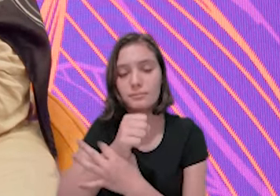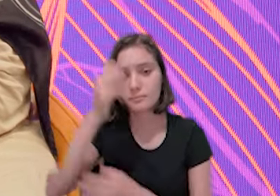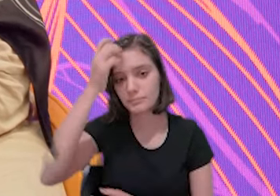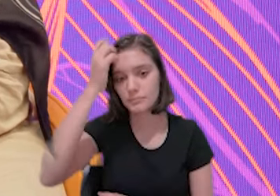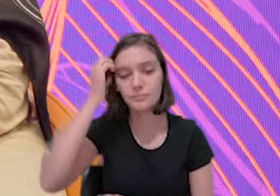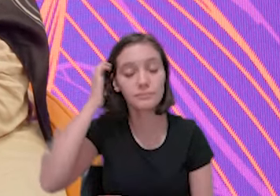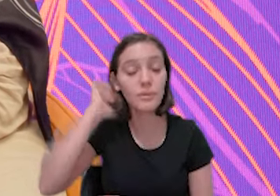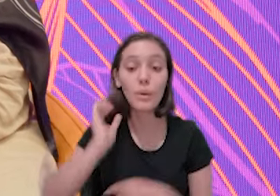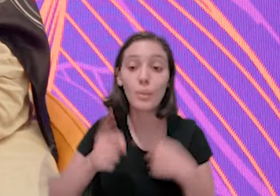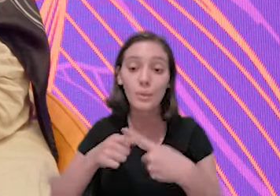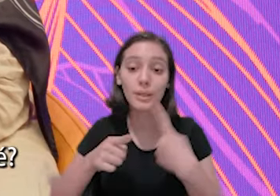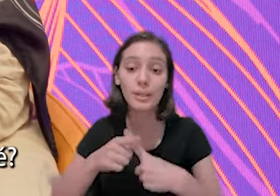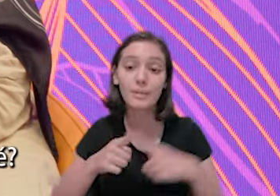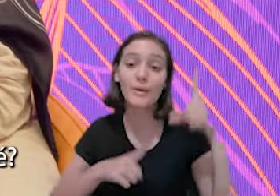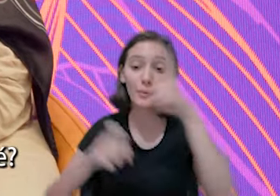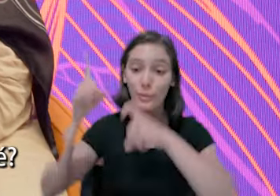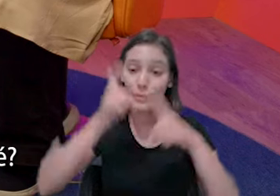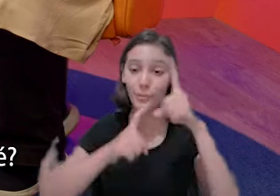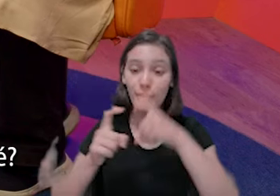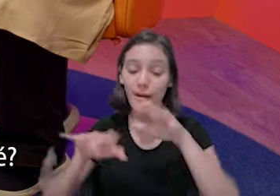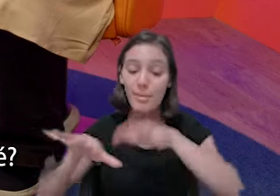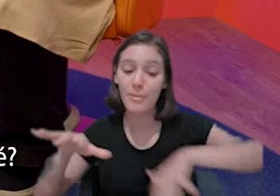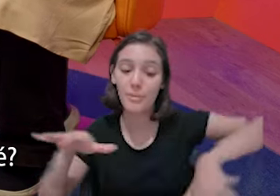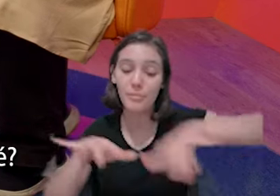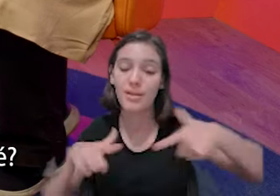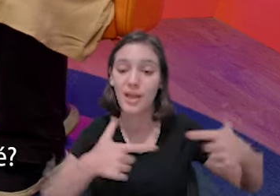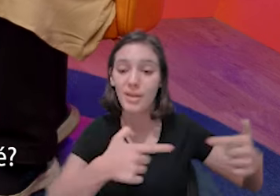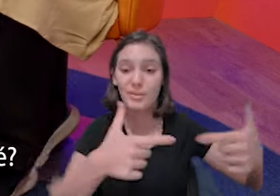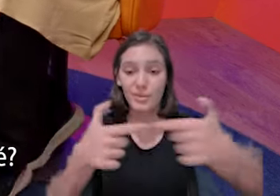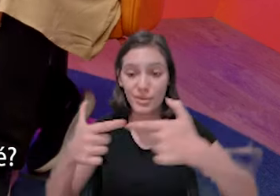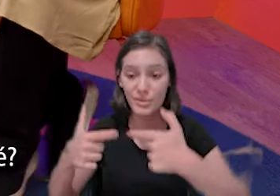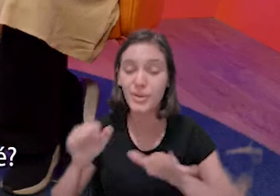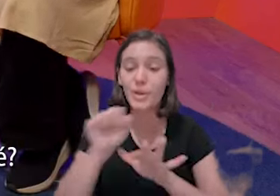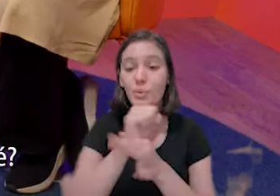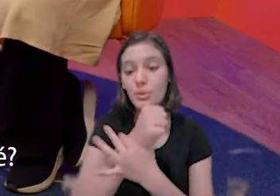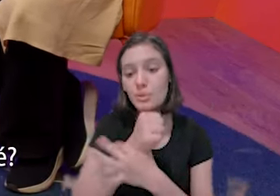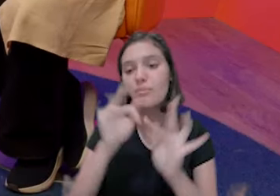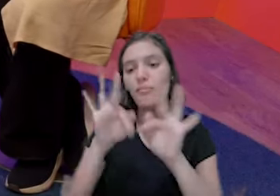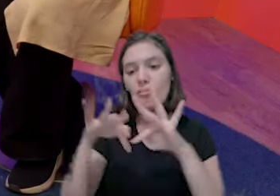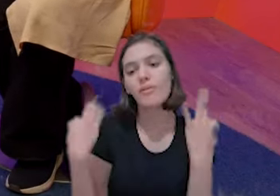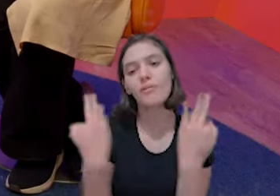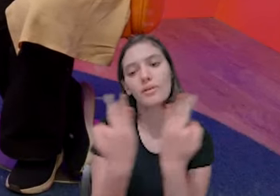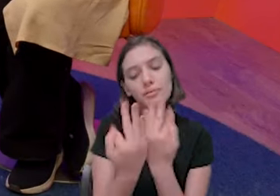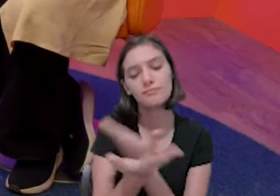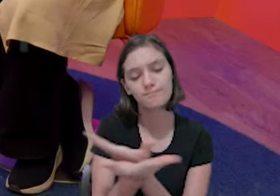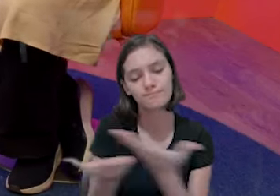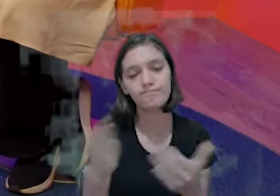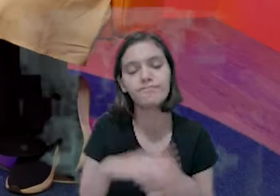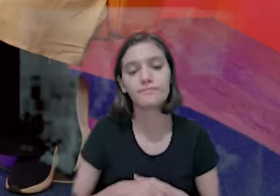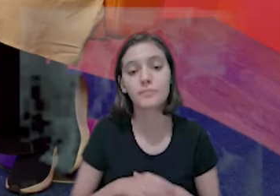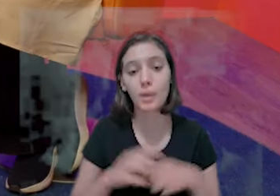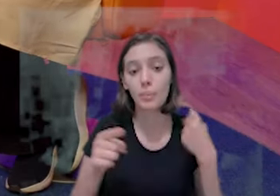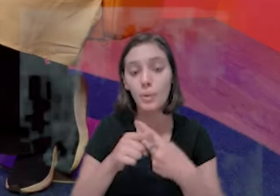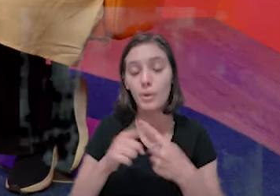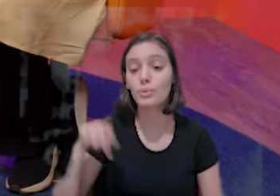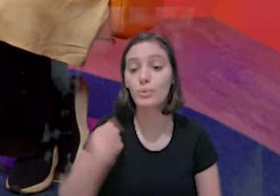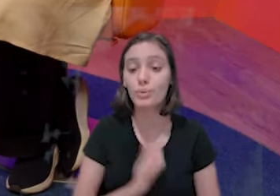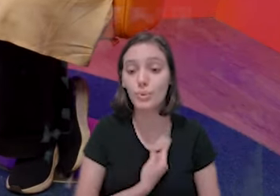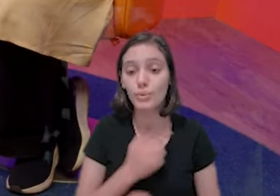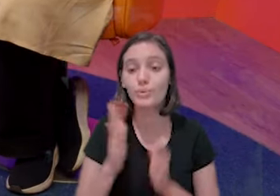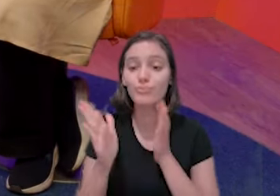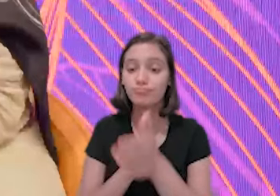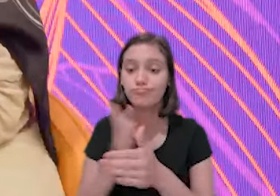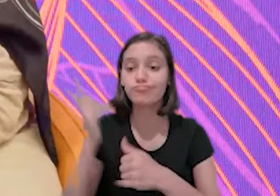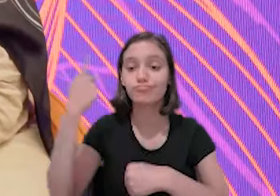vamos, aqui é segura. Porque ele estava preocupado, em virtude do ambiente de guerra, com a segurança de vocês.